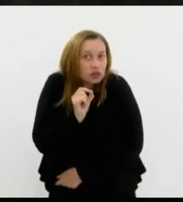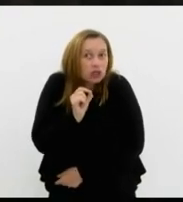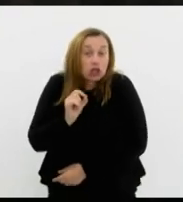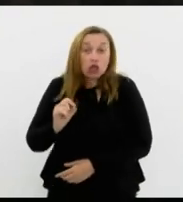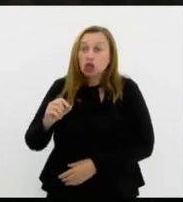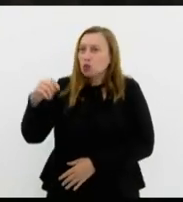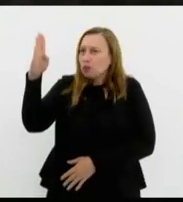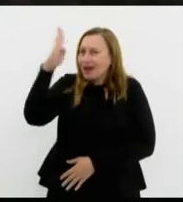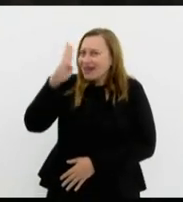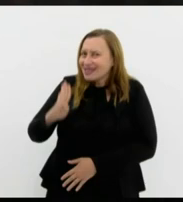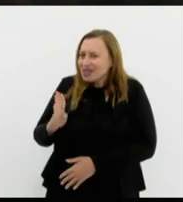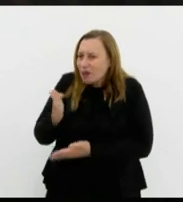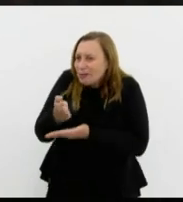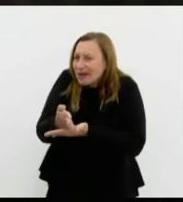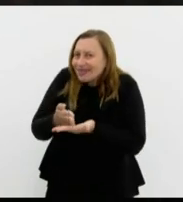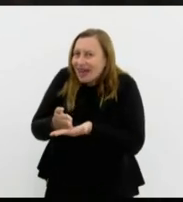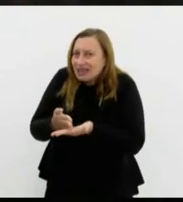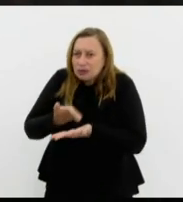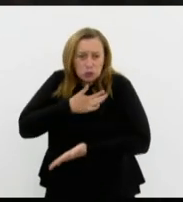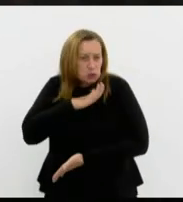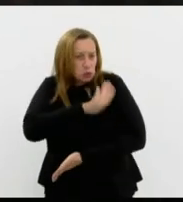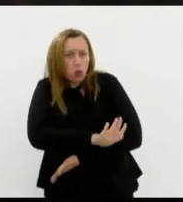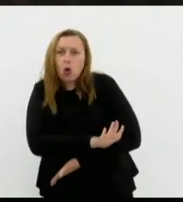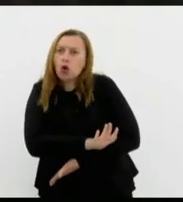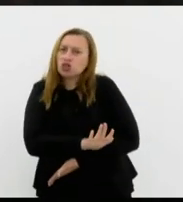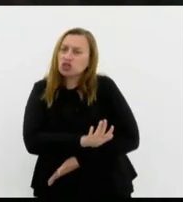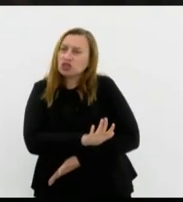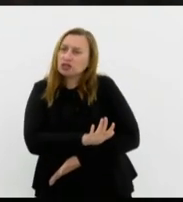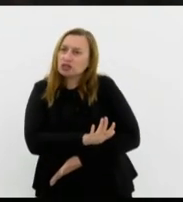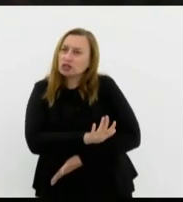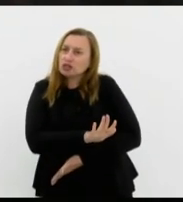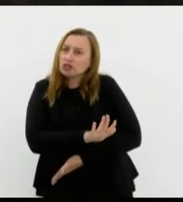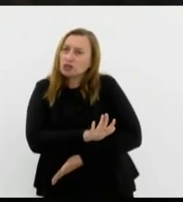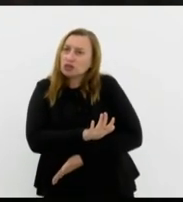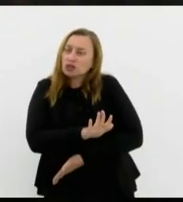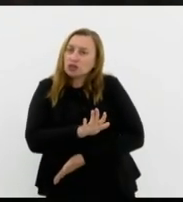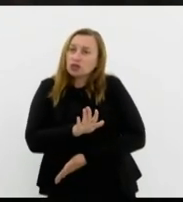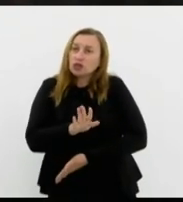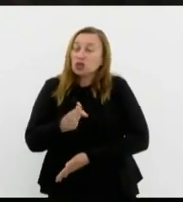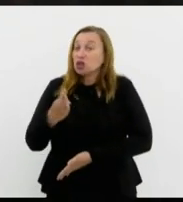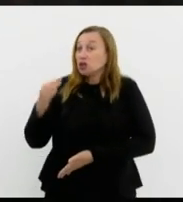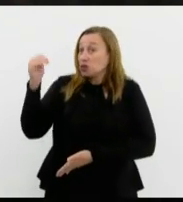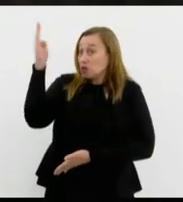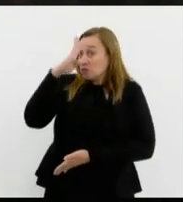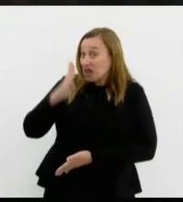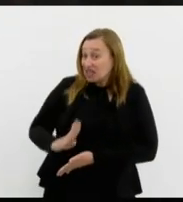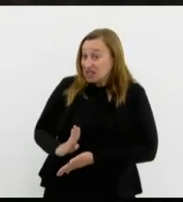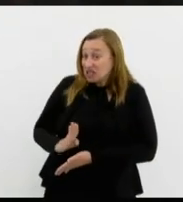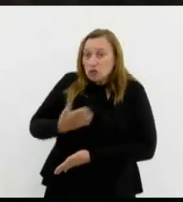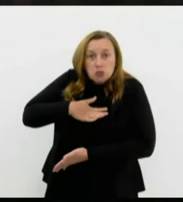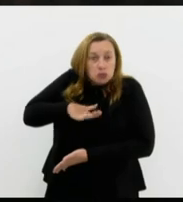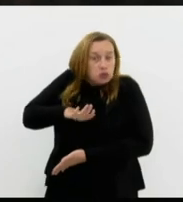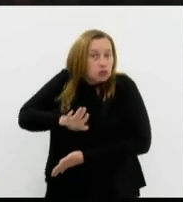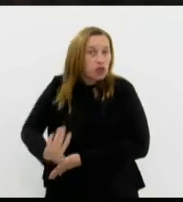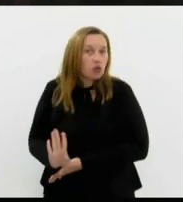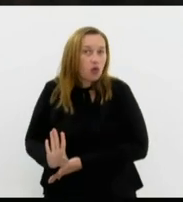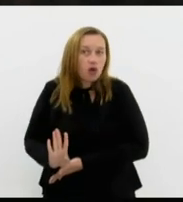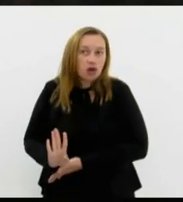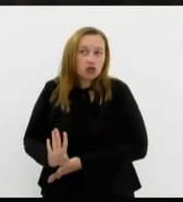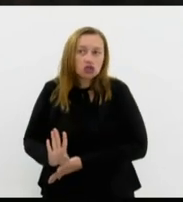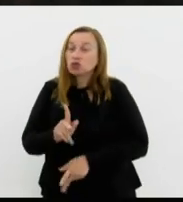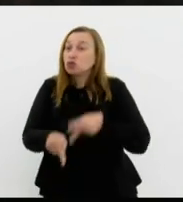Brasil os odeia que grande parte do Brasil é antissemita que grande parte do